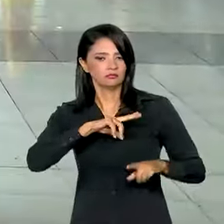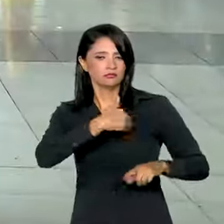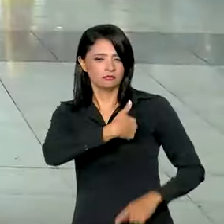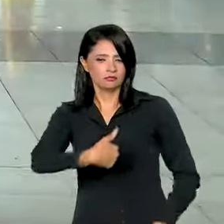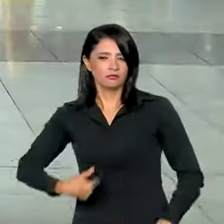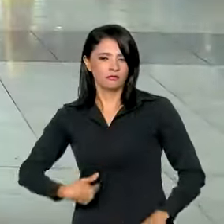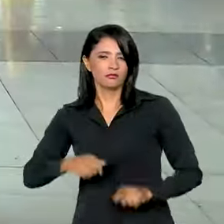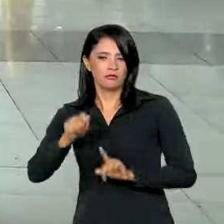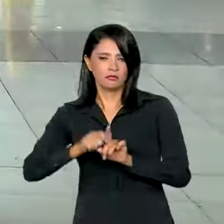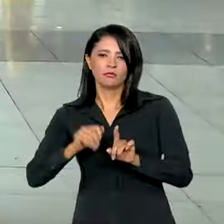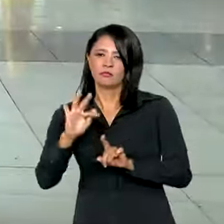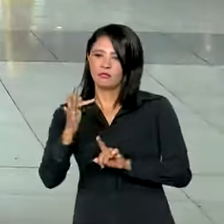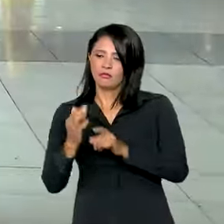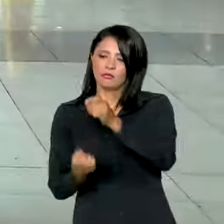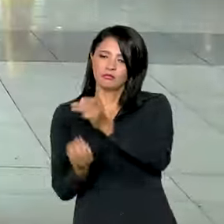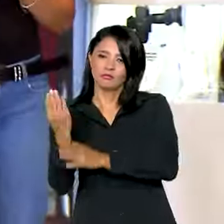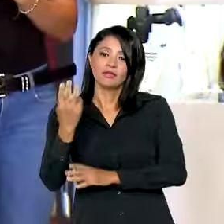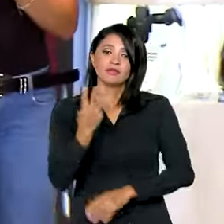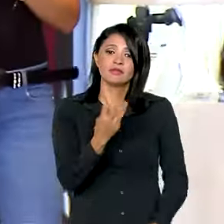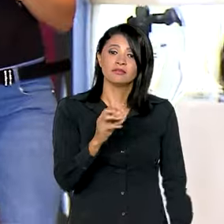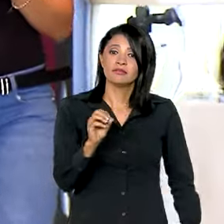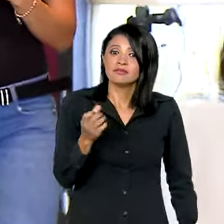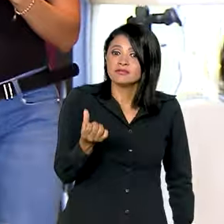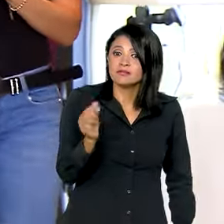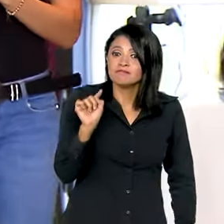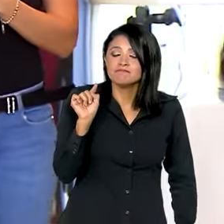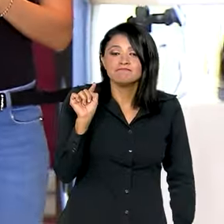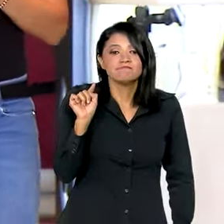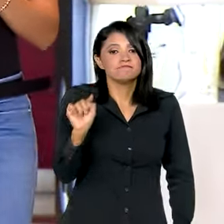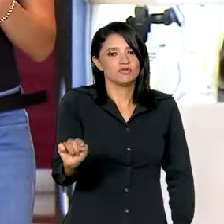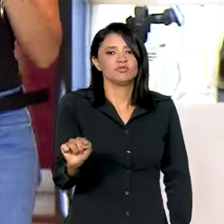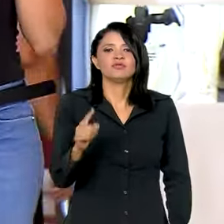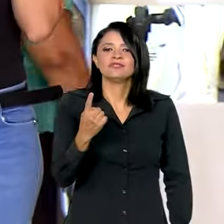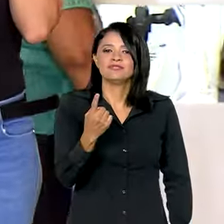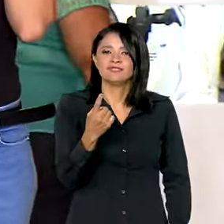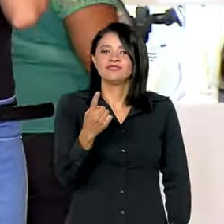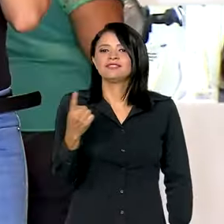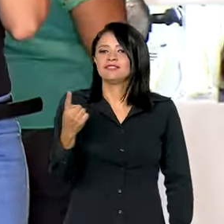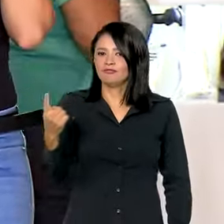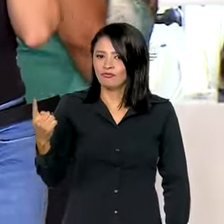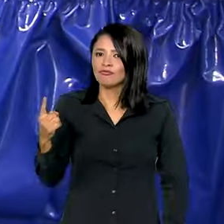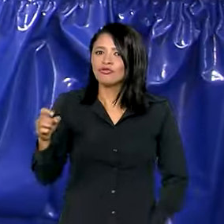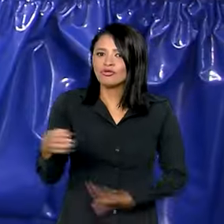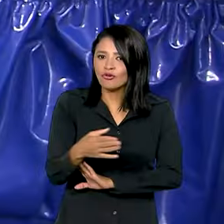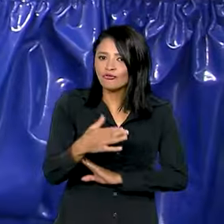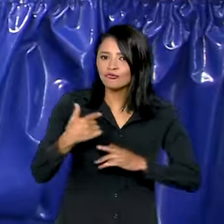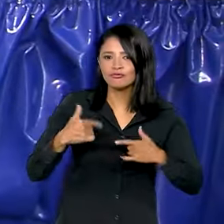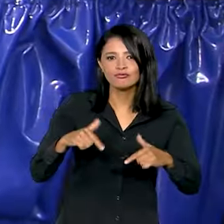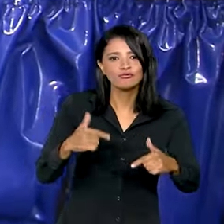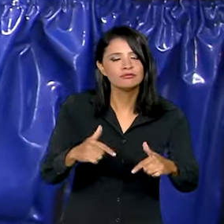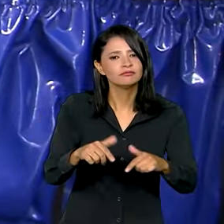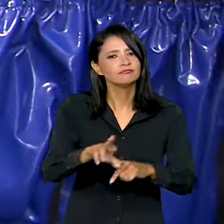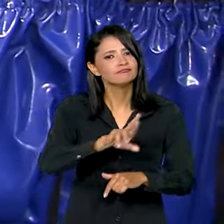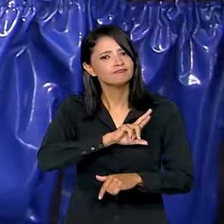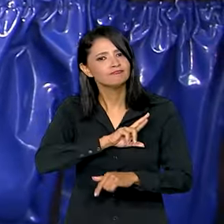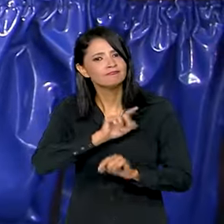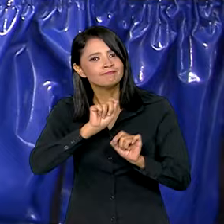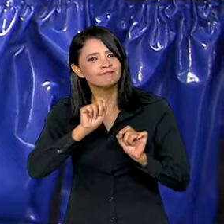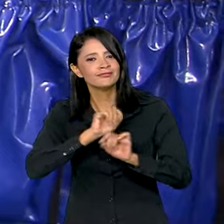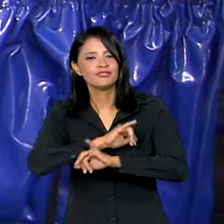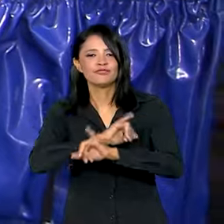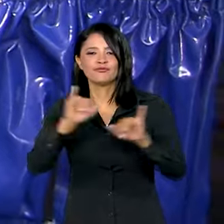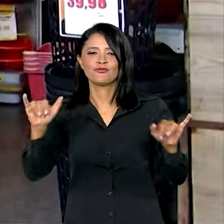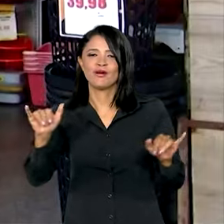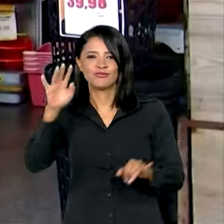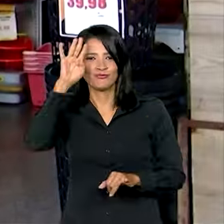fevereiro foram criados 306 mil e 111 novos empregos. O resultado, divulgado